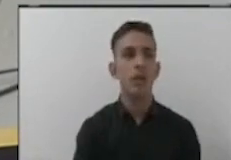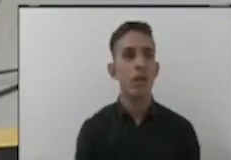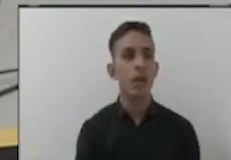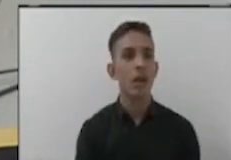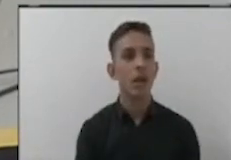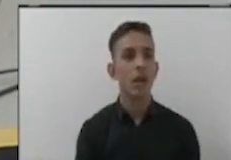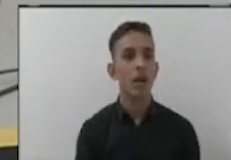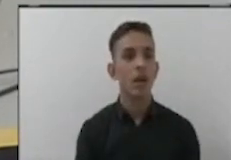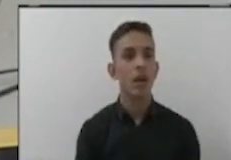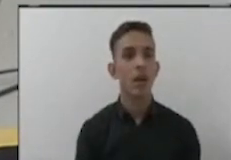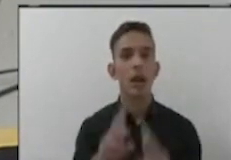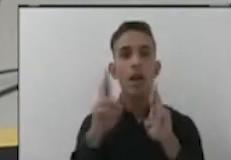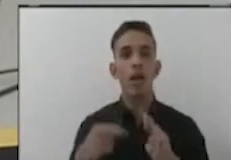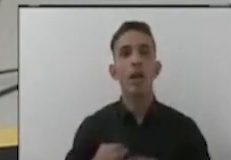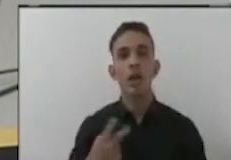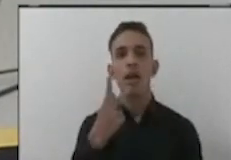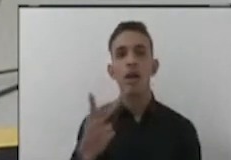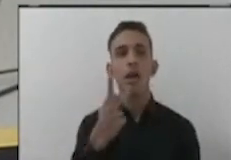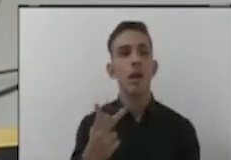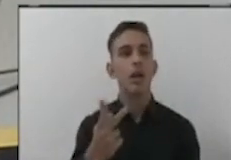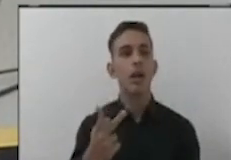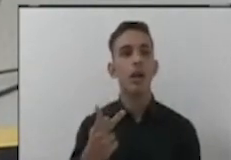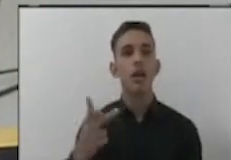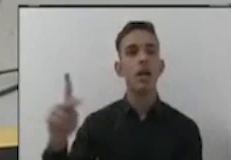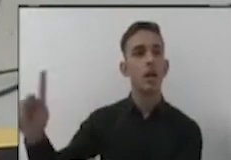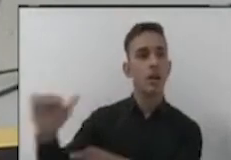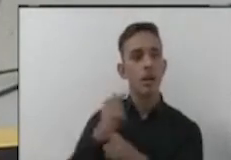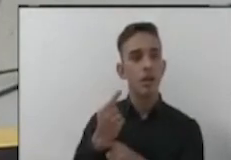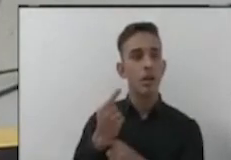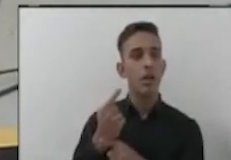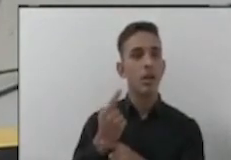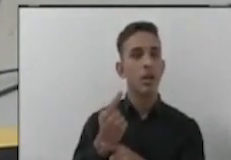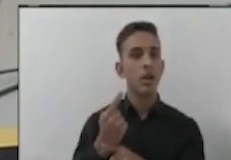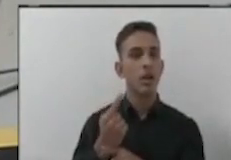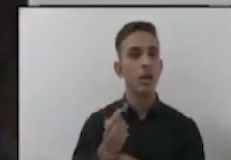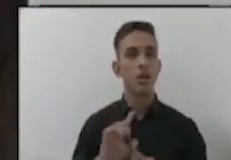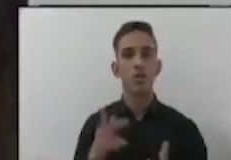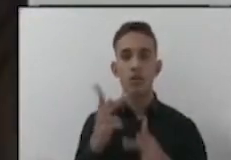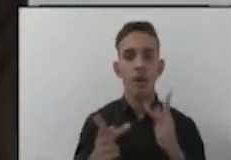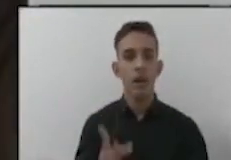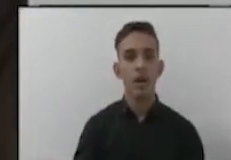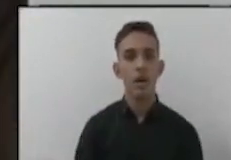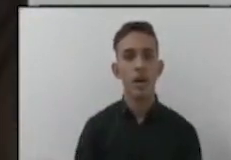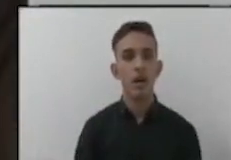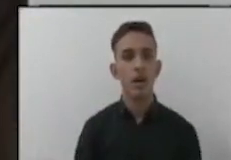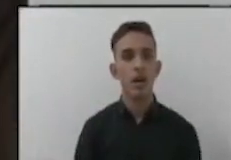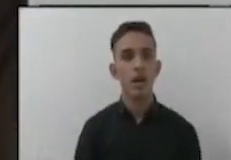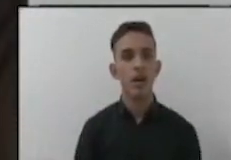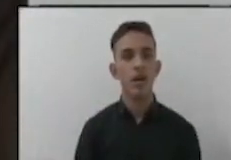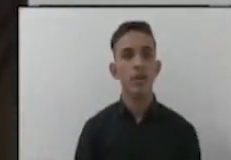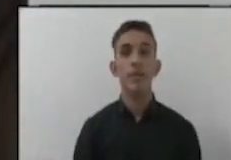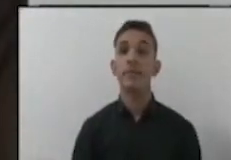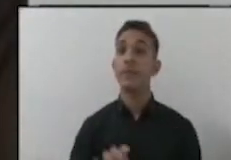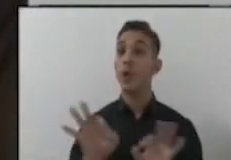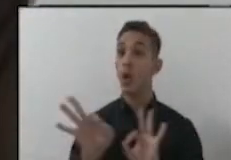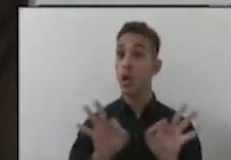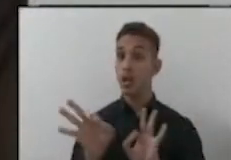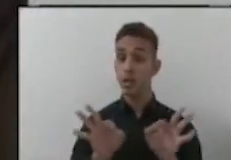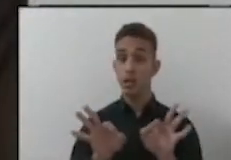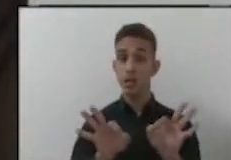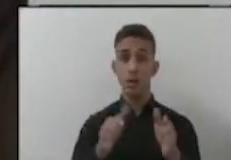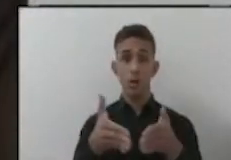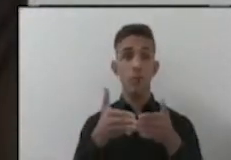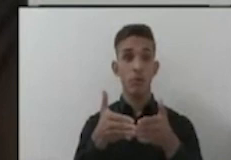Então, respeita a minha fala e não dá indireta, e você assume o que você fala. Eu peço que a vereadora conclua. Questão de ordem, presidente. Estou concluindo,